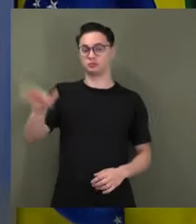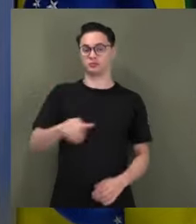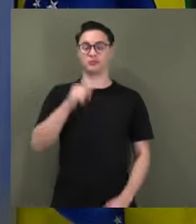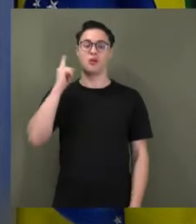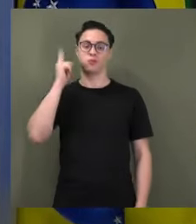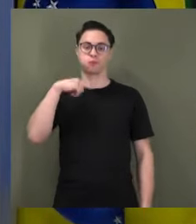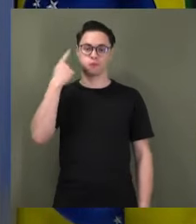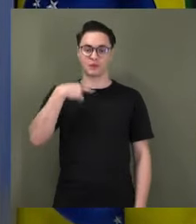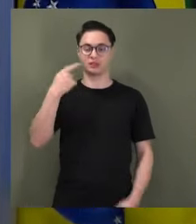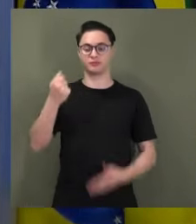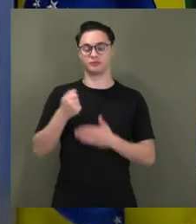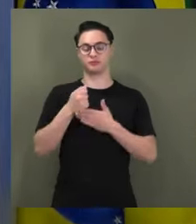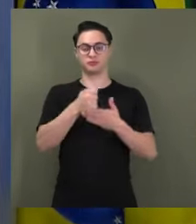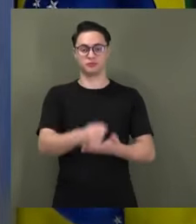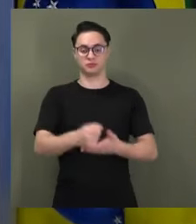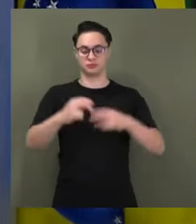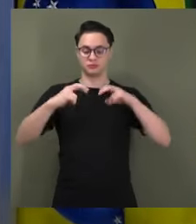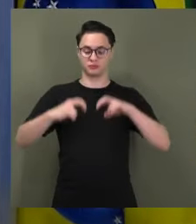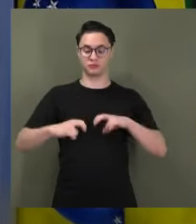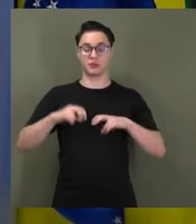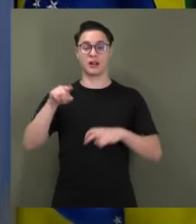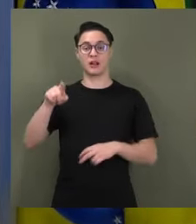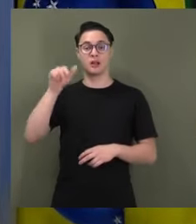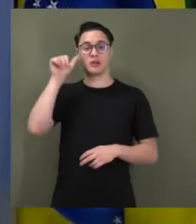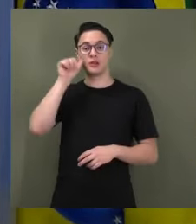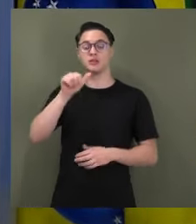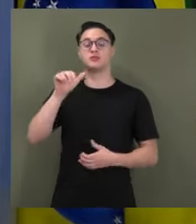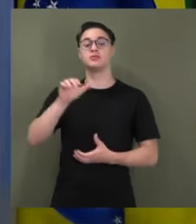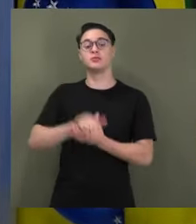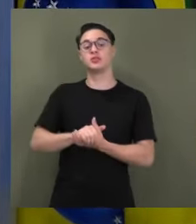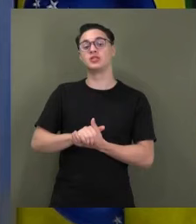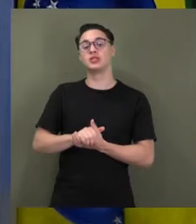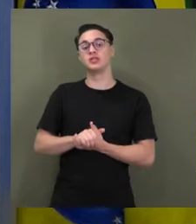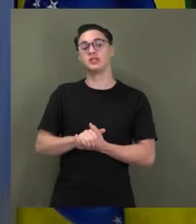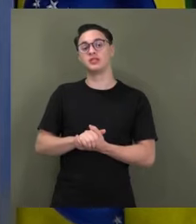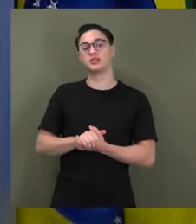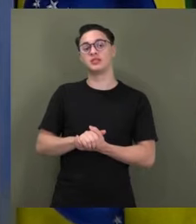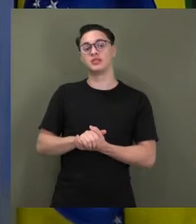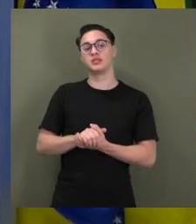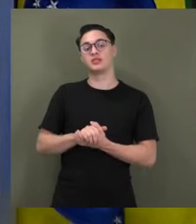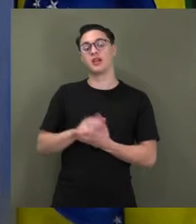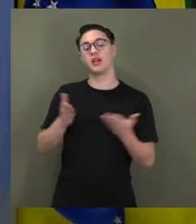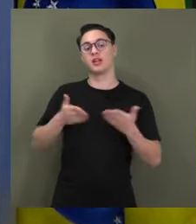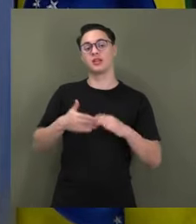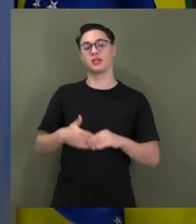assessora do seu gabinete, que é esposa da atual liderança